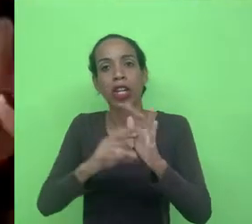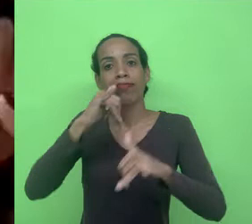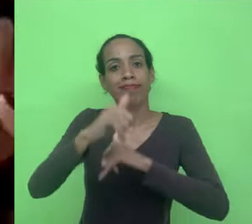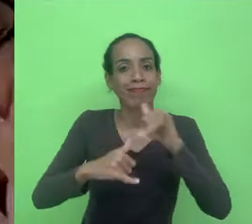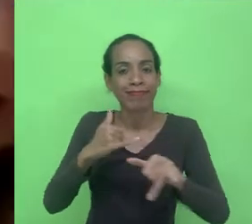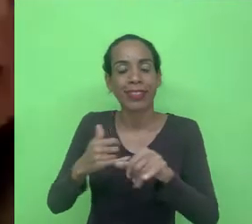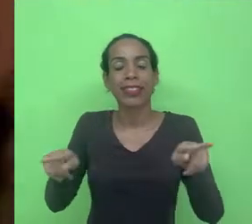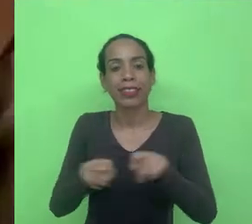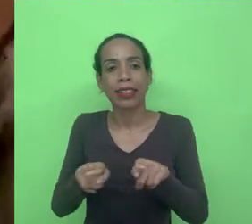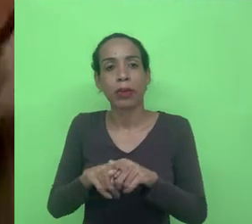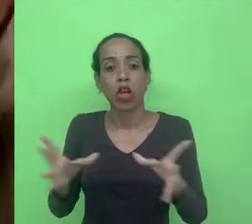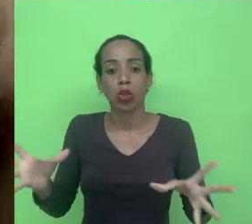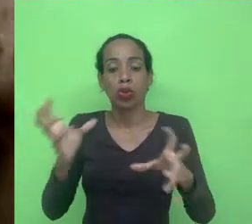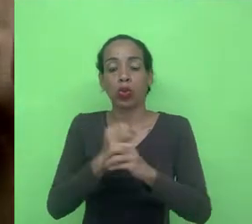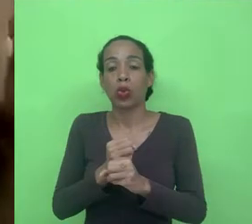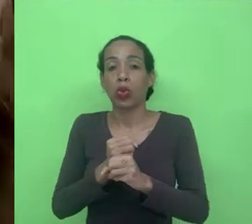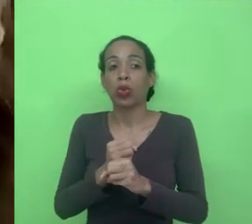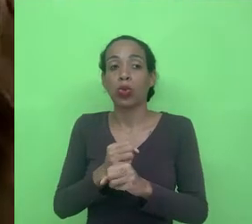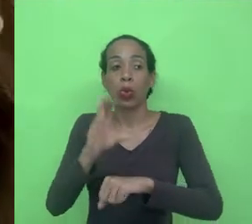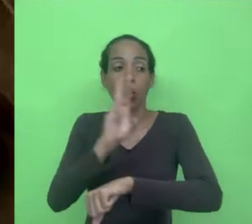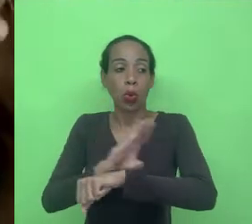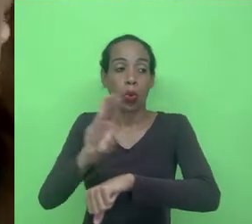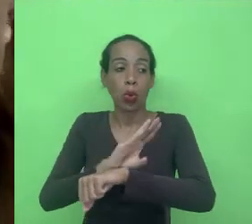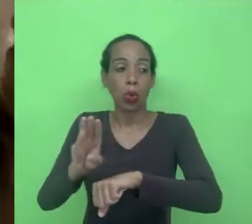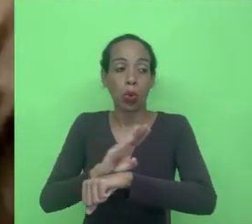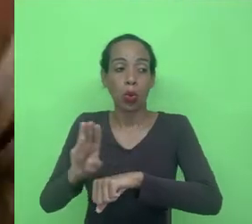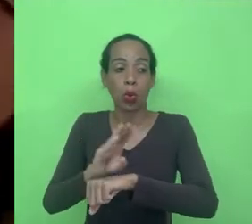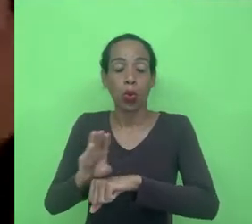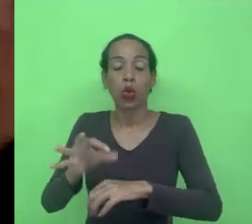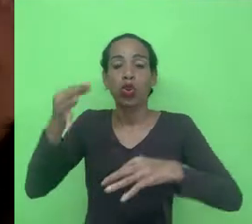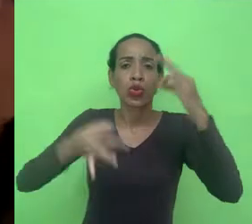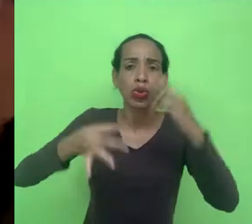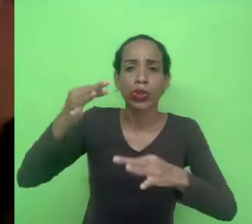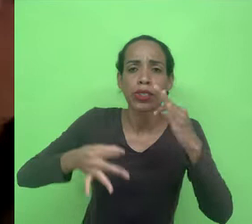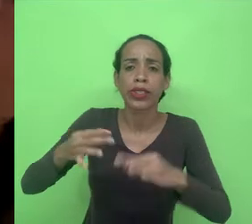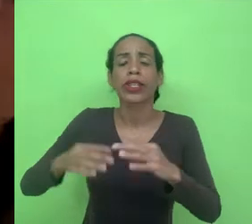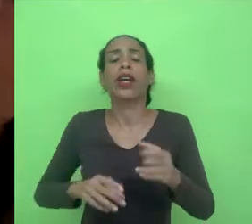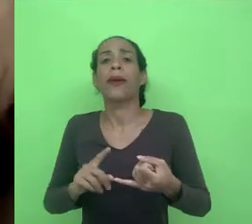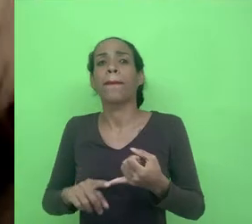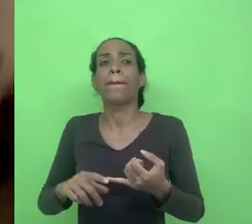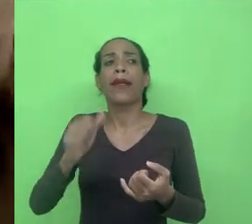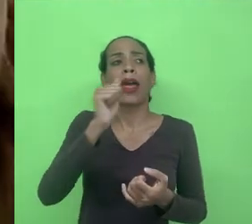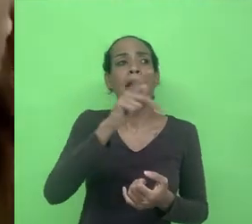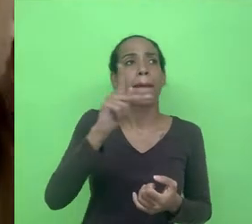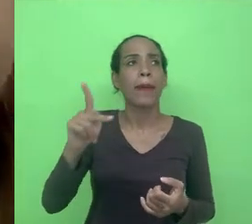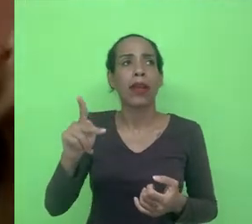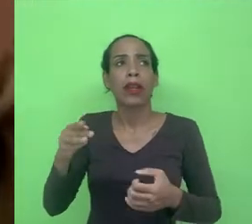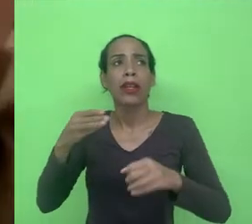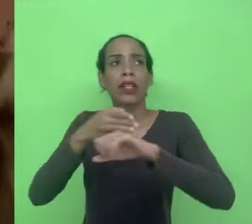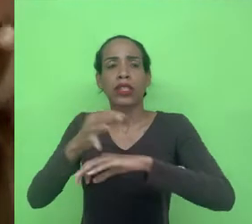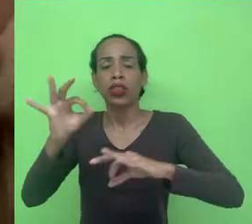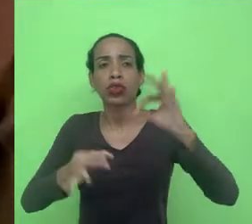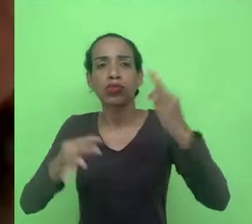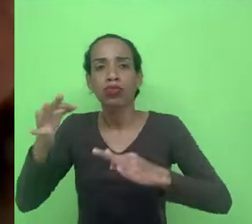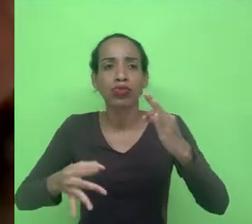cursos são atrelados a portagens judiciais plataformas plataforma digital do Poder Judiciário processo judicial